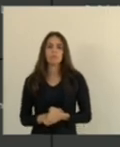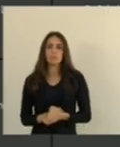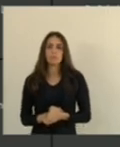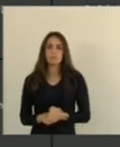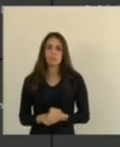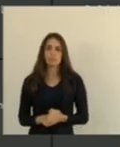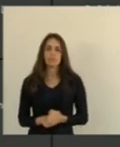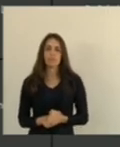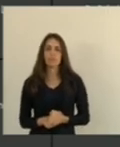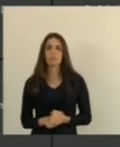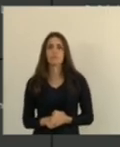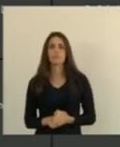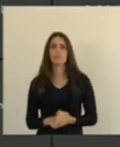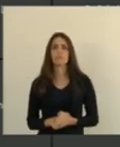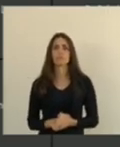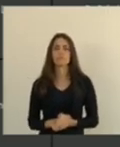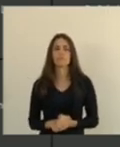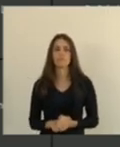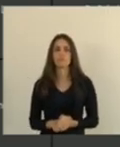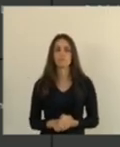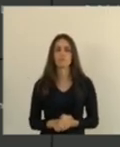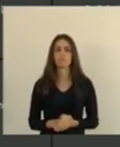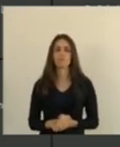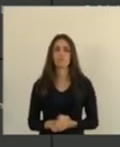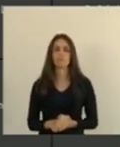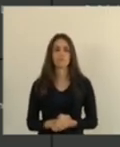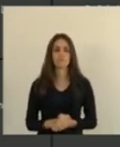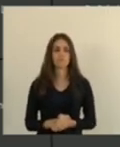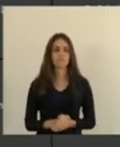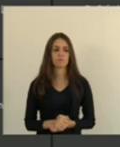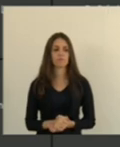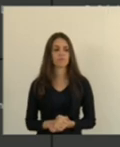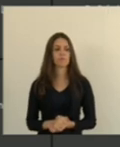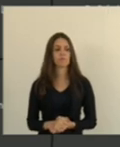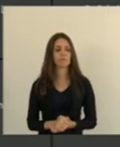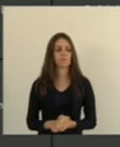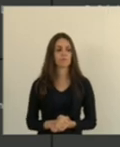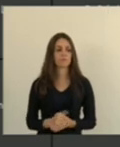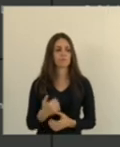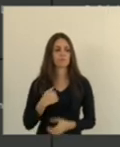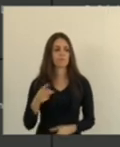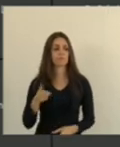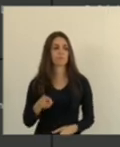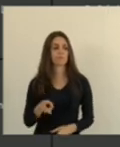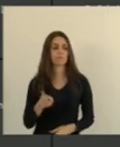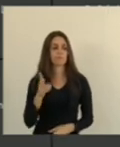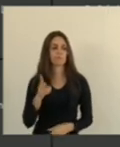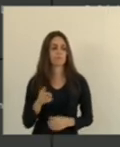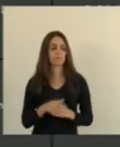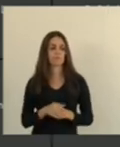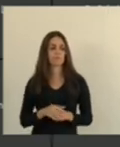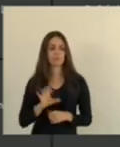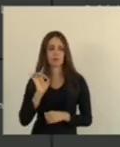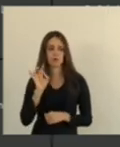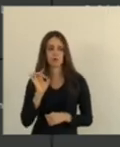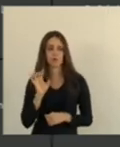deputado bandim eu vou continuar aqui então só pra